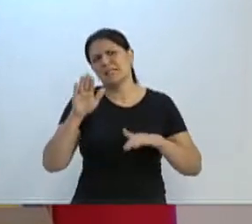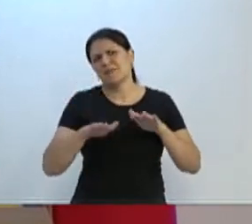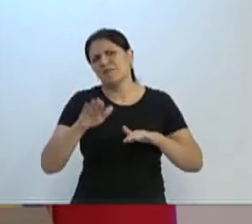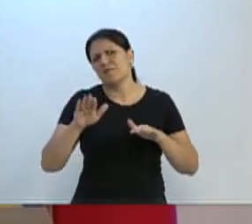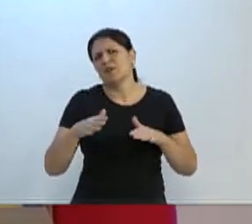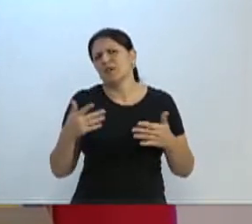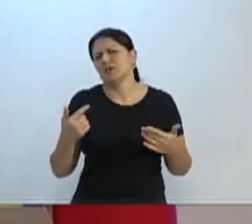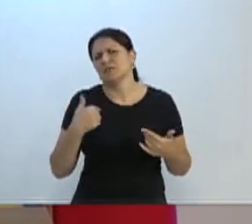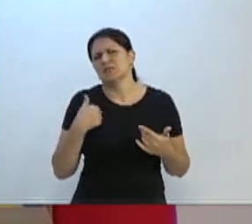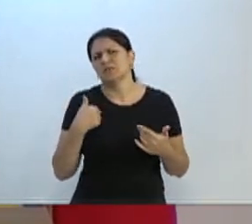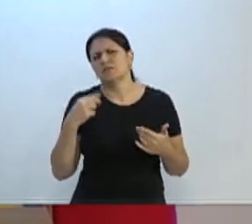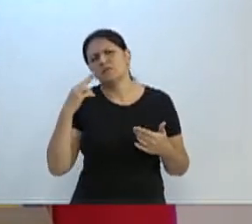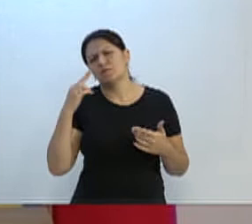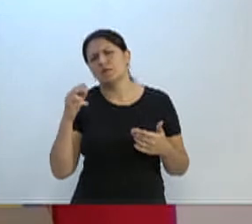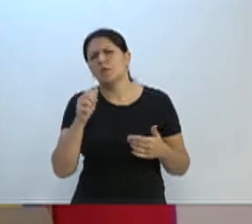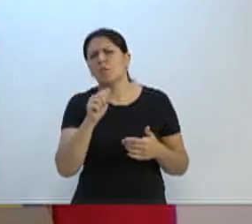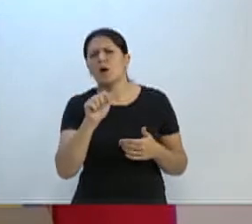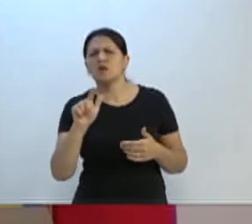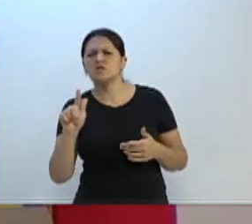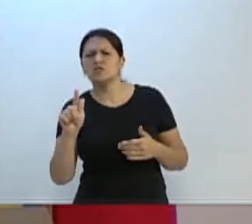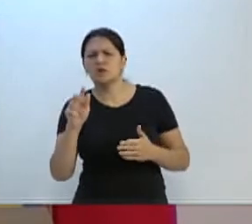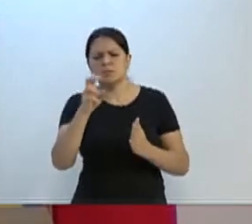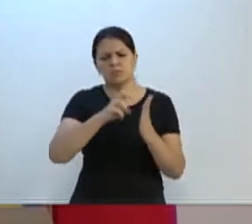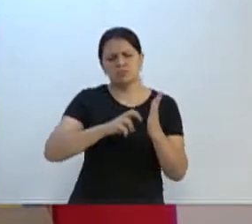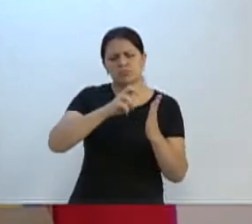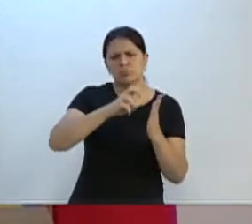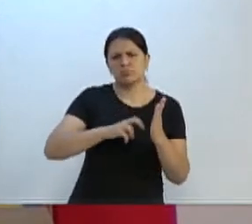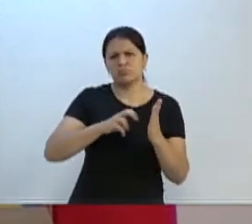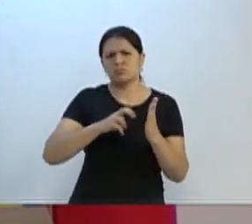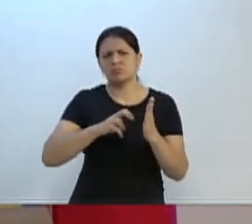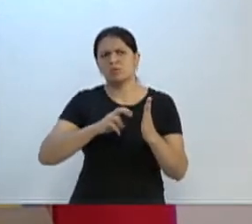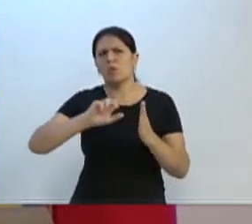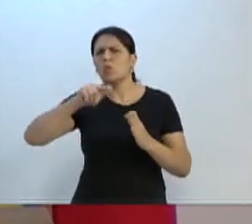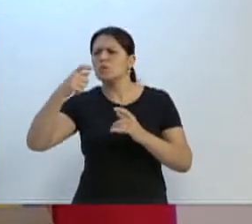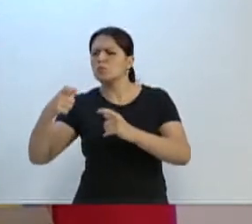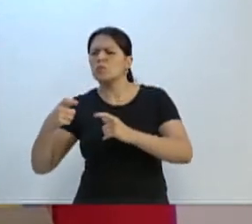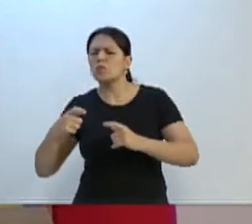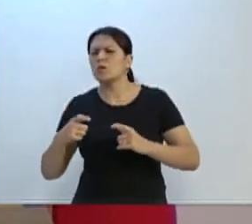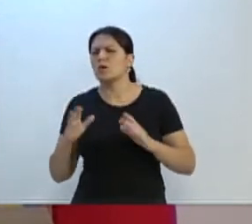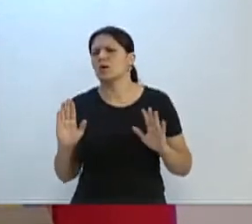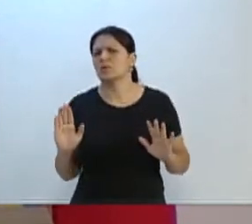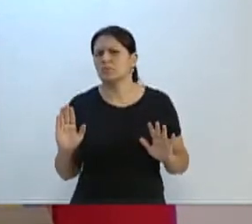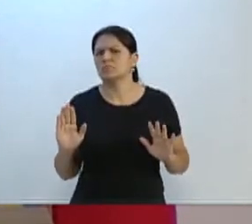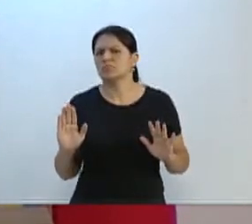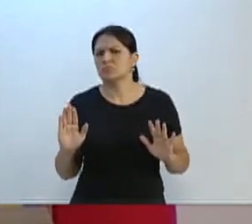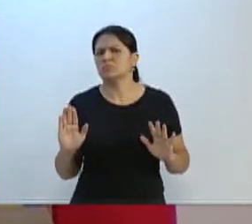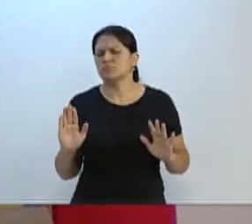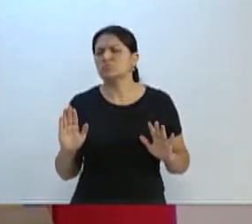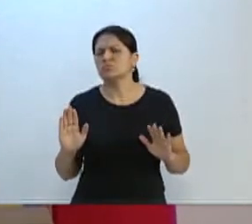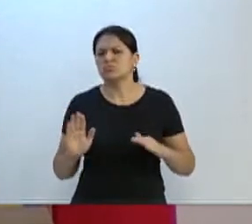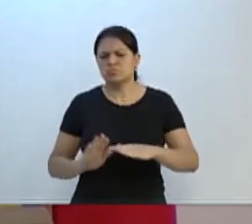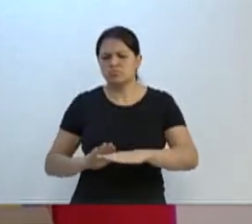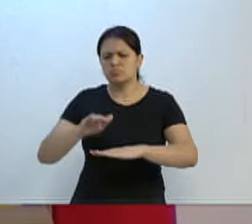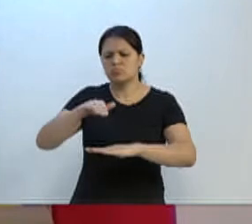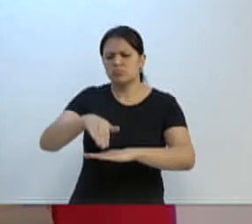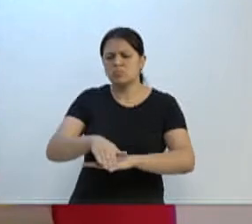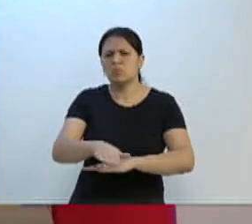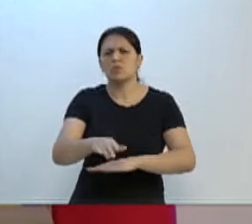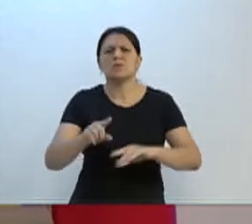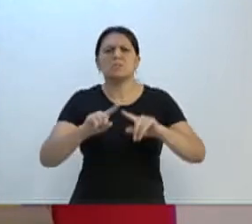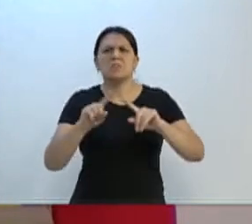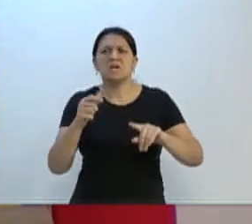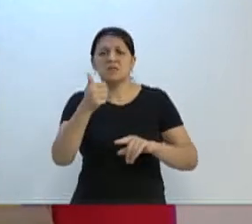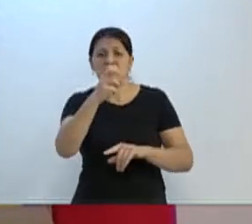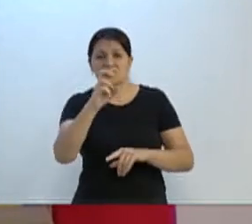no AG da Escola Agrícola, e mais um outro local, colocou faixa elevada, mas as 150